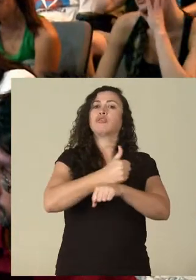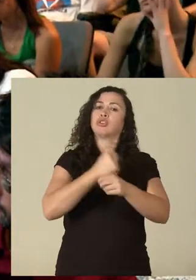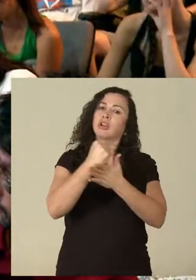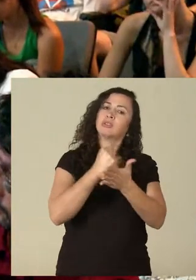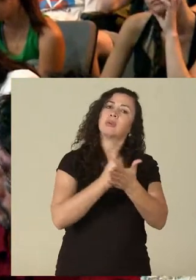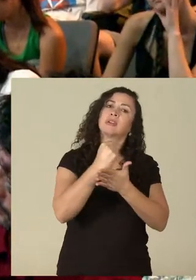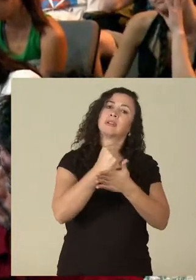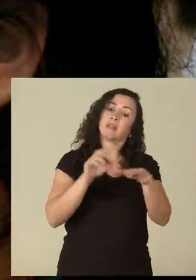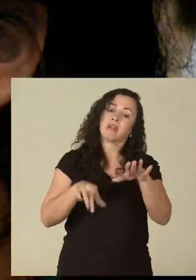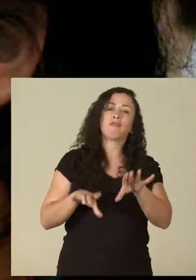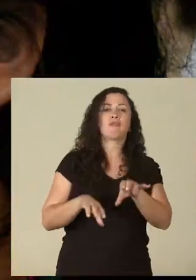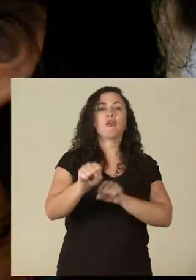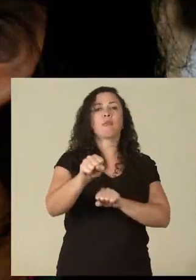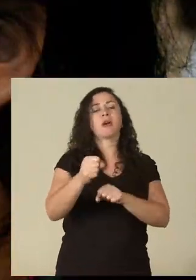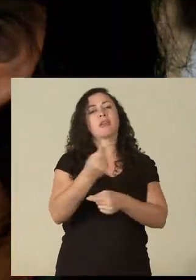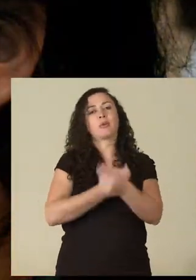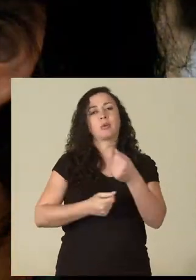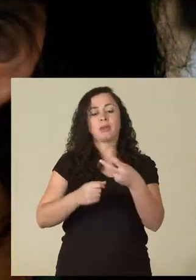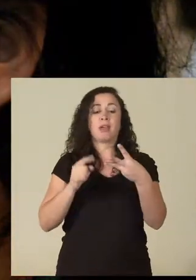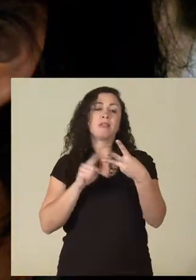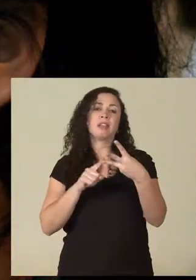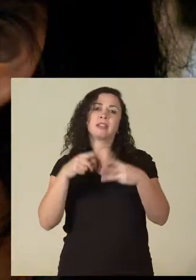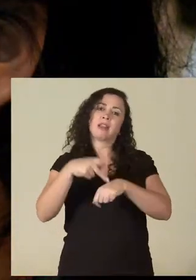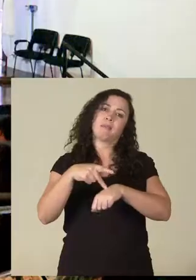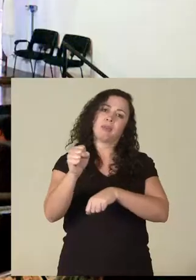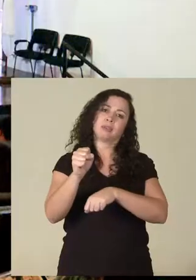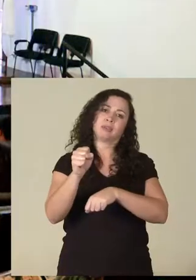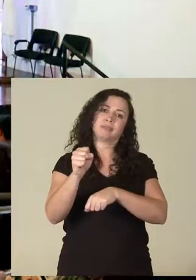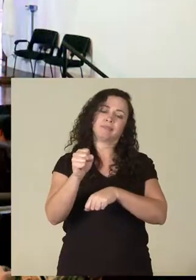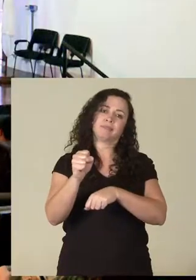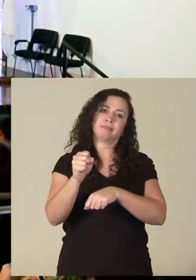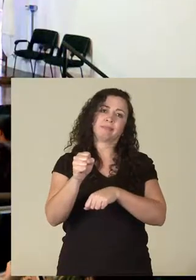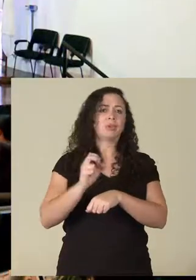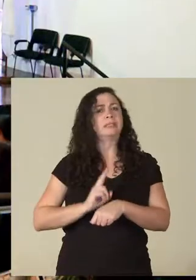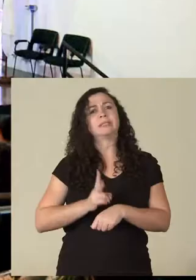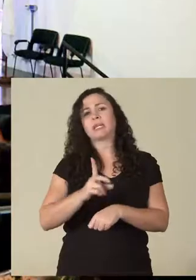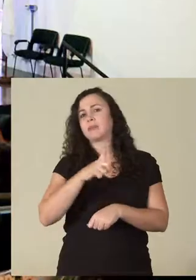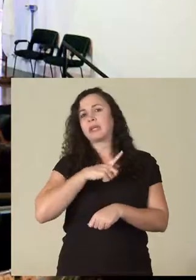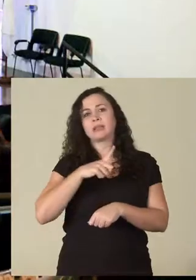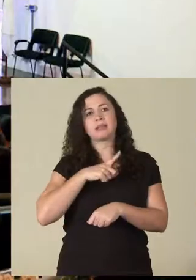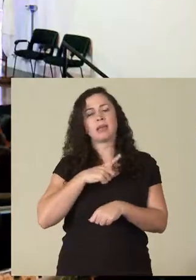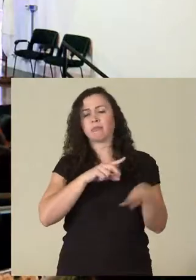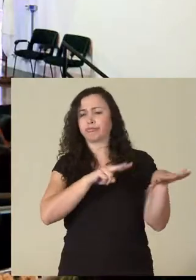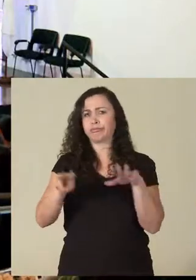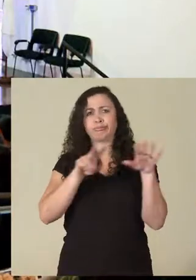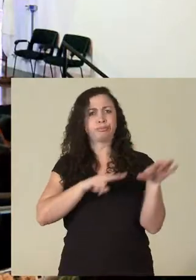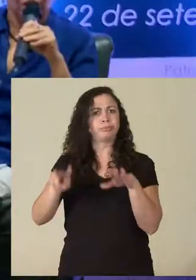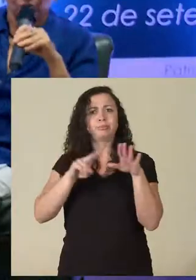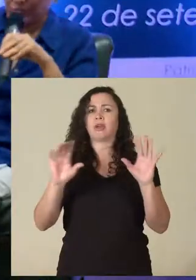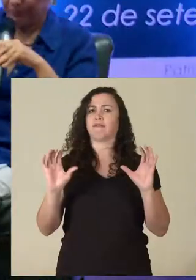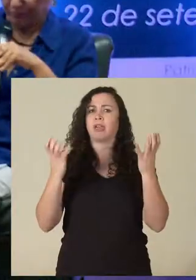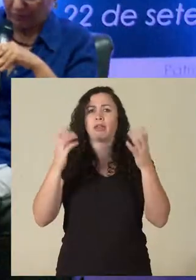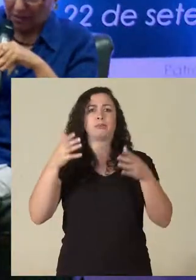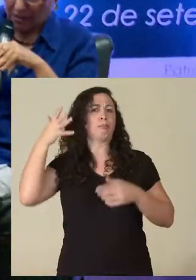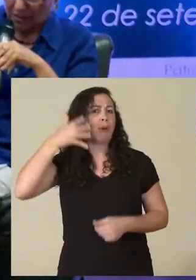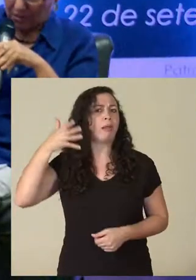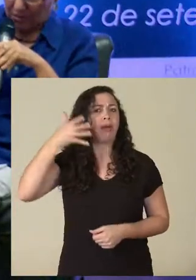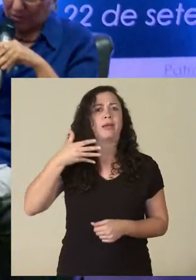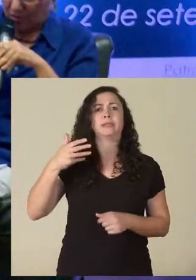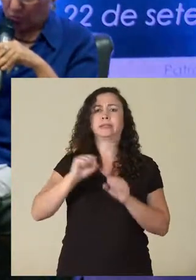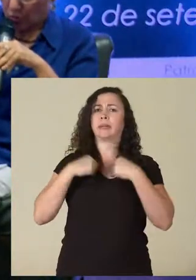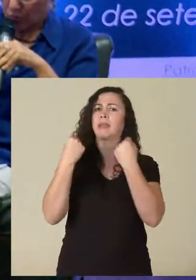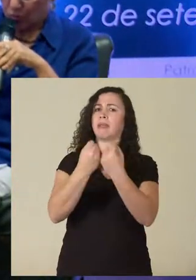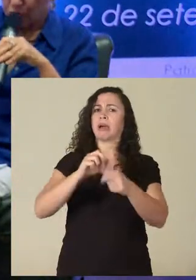são formados de economia. E um terceiro caminho é a pós-graduação. Sempre tem praticamente toda semana, tem alguma palestra, algum evento,